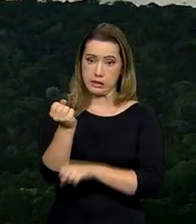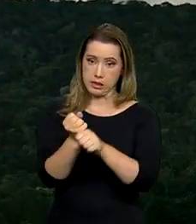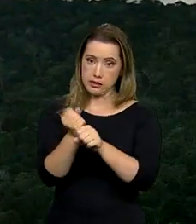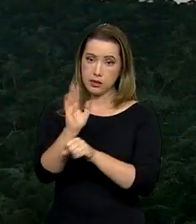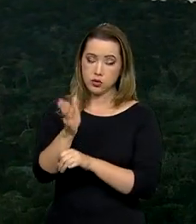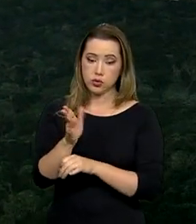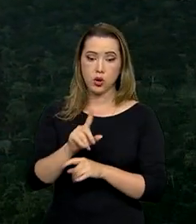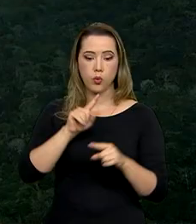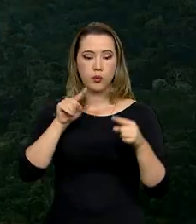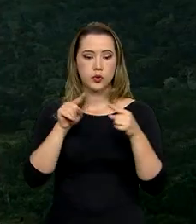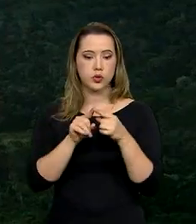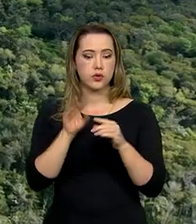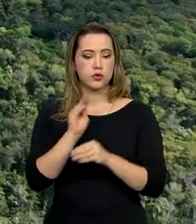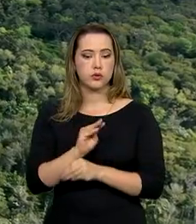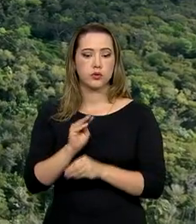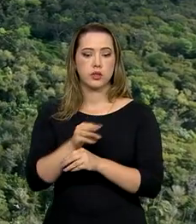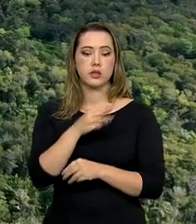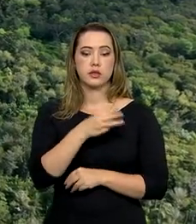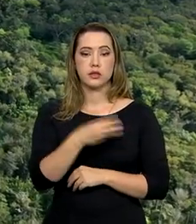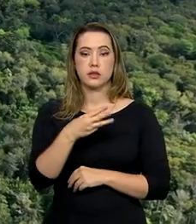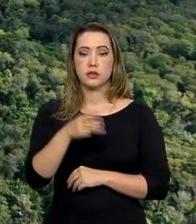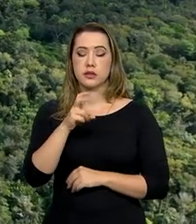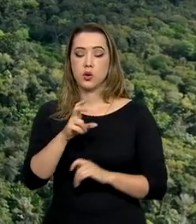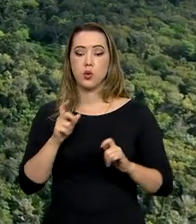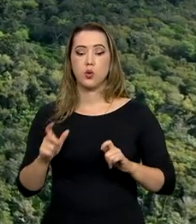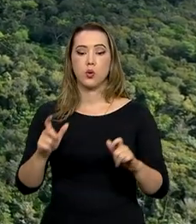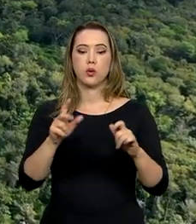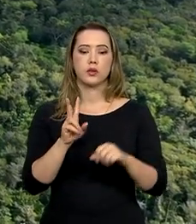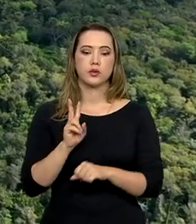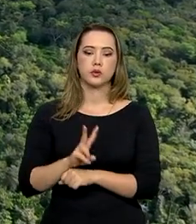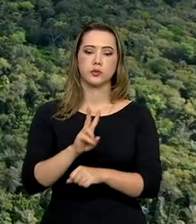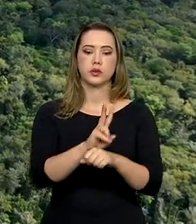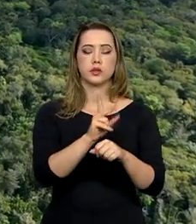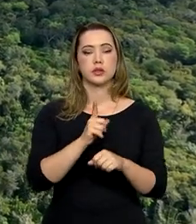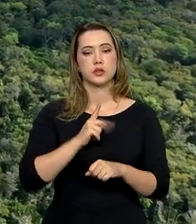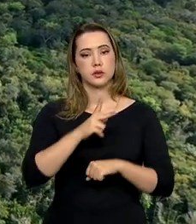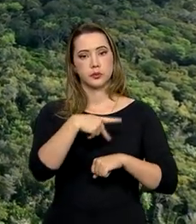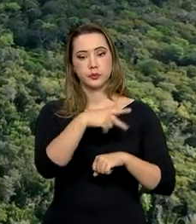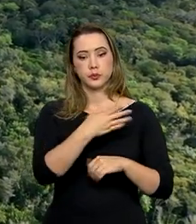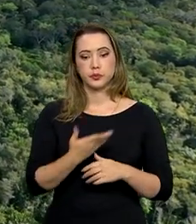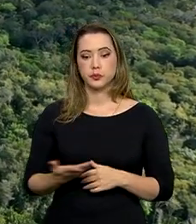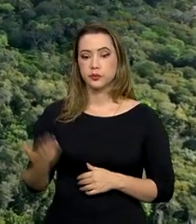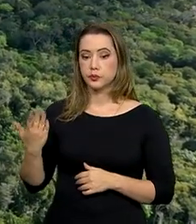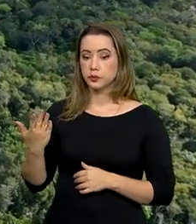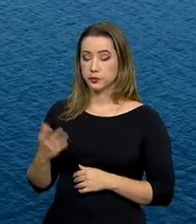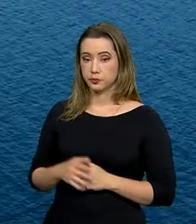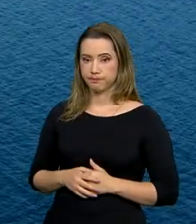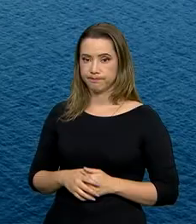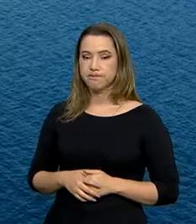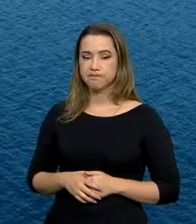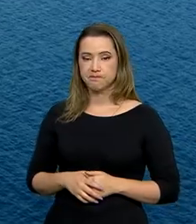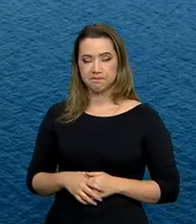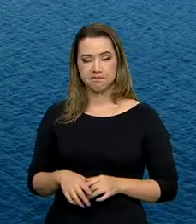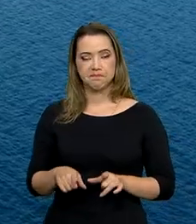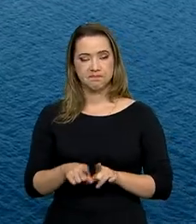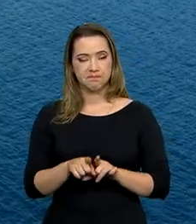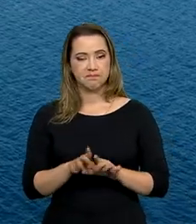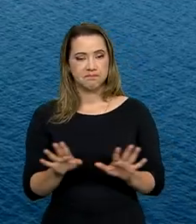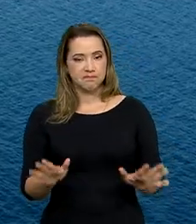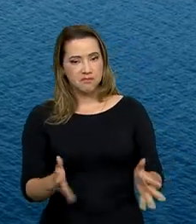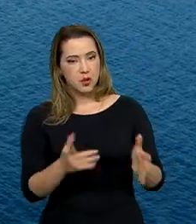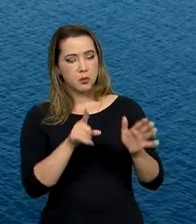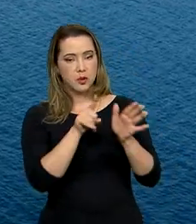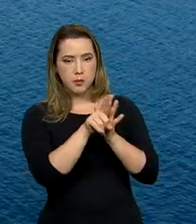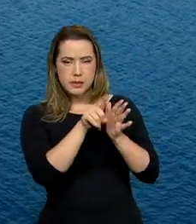335 unidades de conservação existentes no país. Além disso, promove a pesquisa